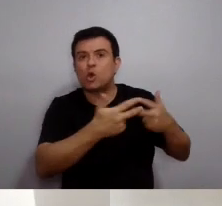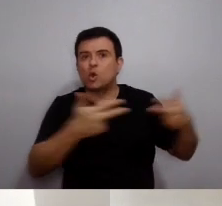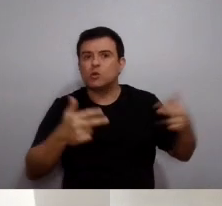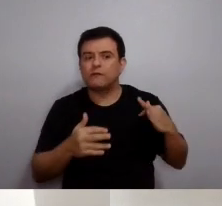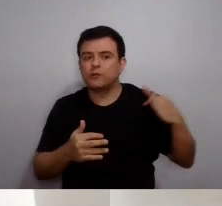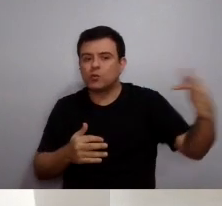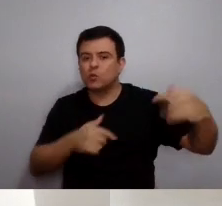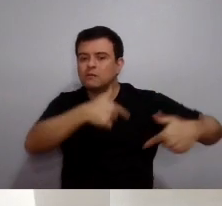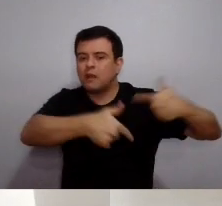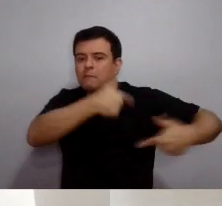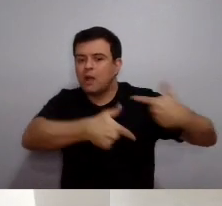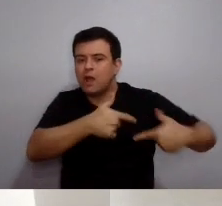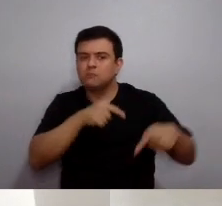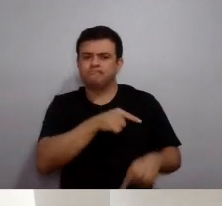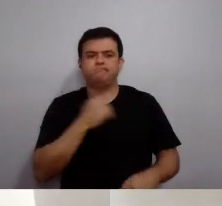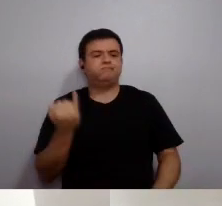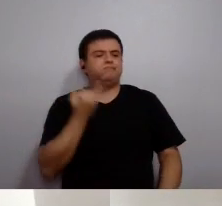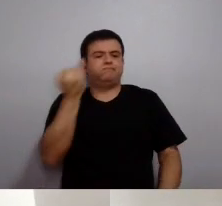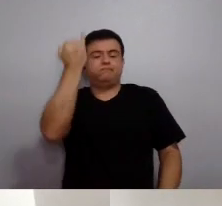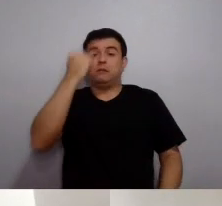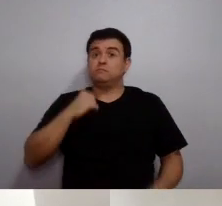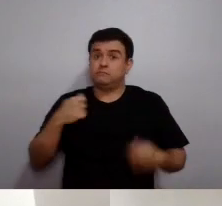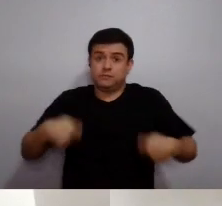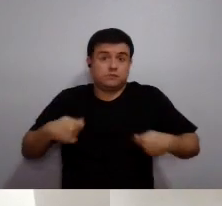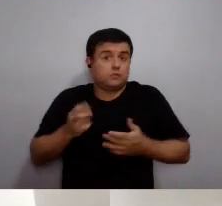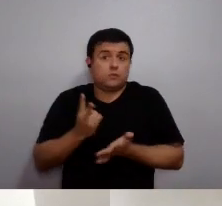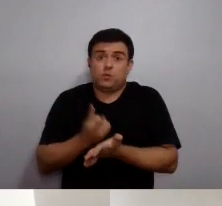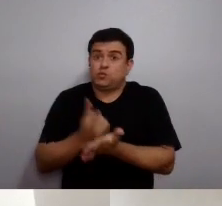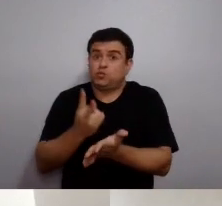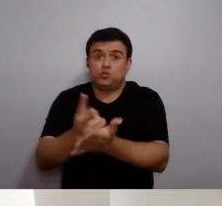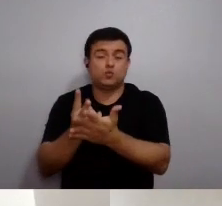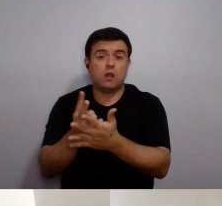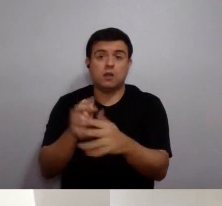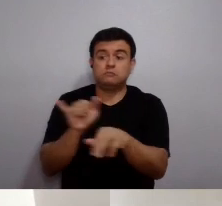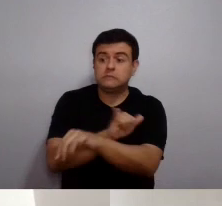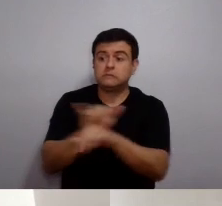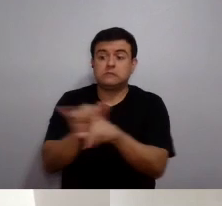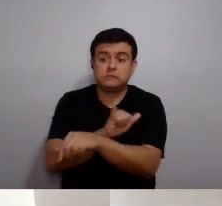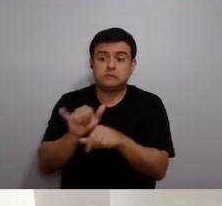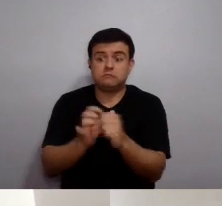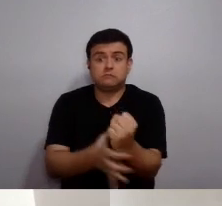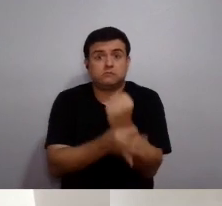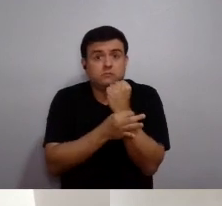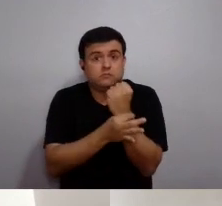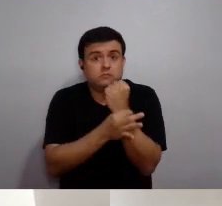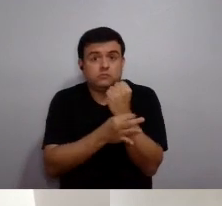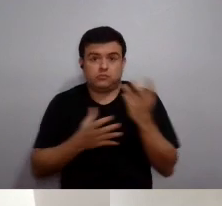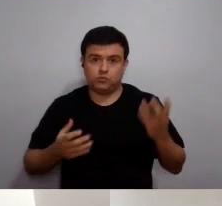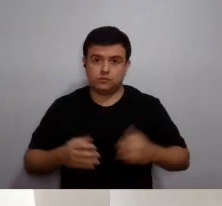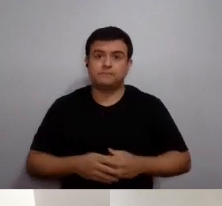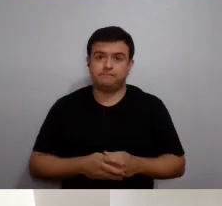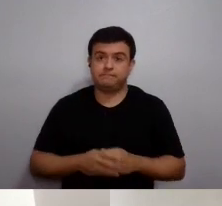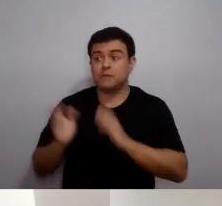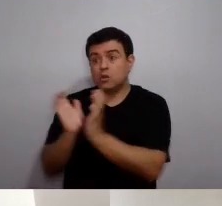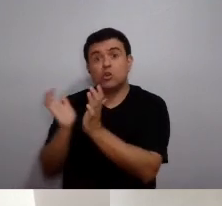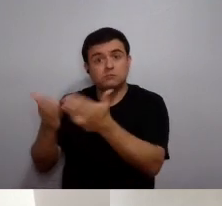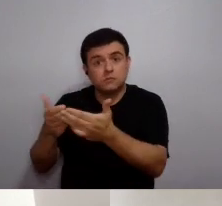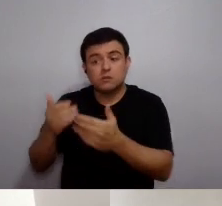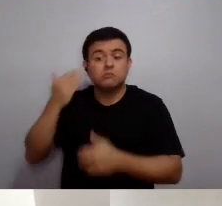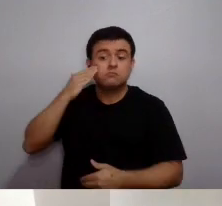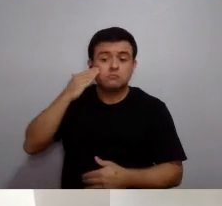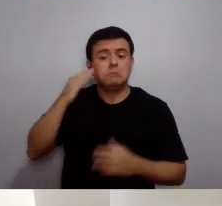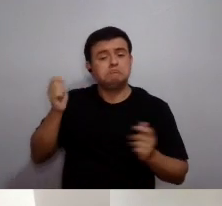etapas que estão por aí, e a gente tem que continuar para frente, né, a gente tem que continuar agindo da maneira possível, segura,